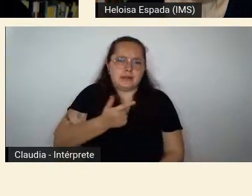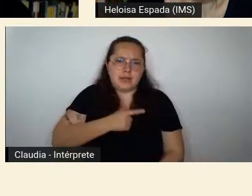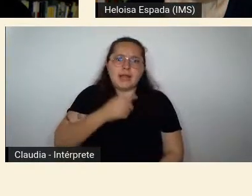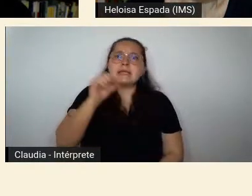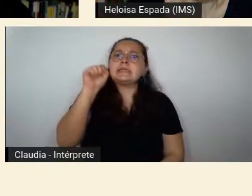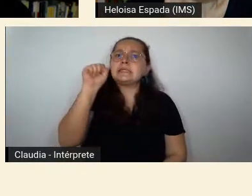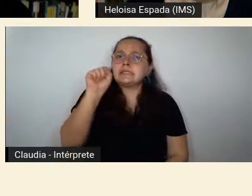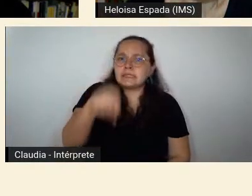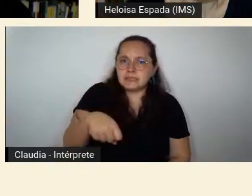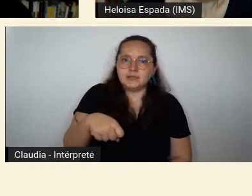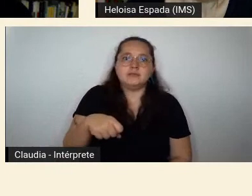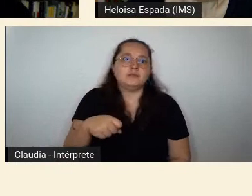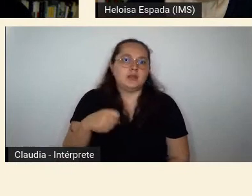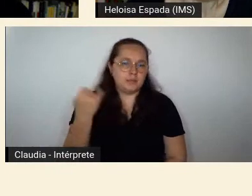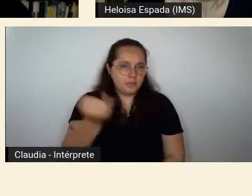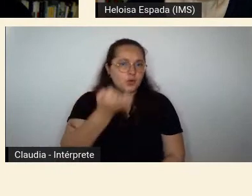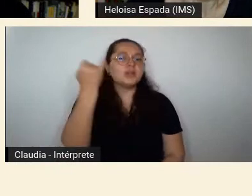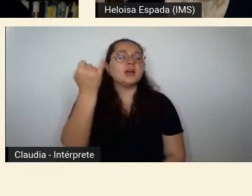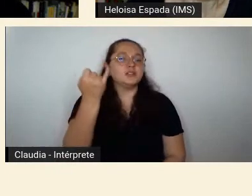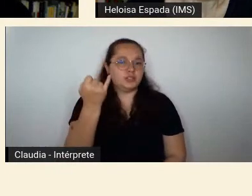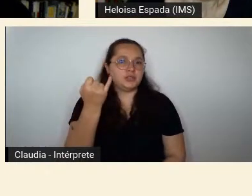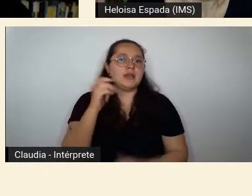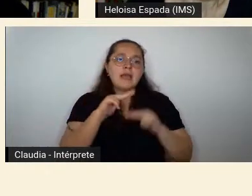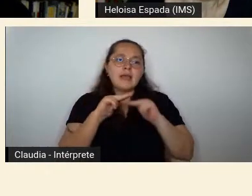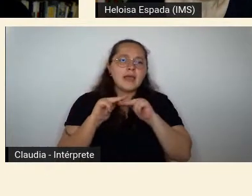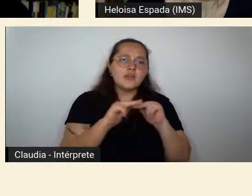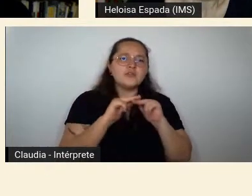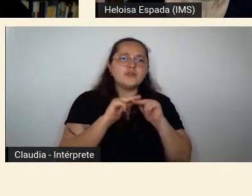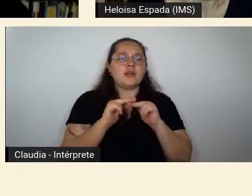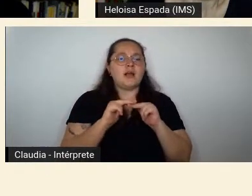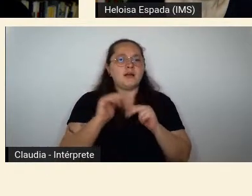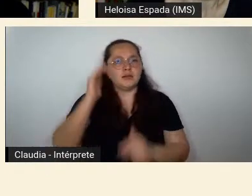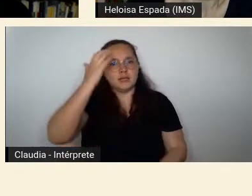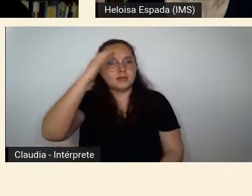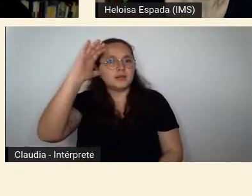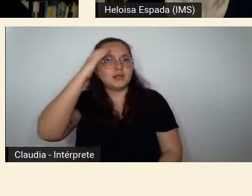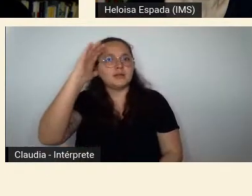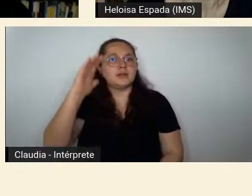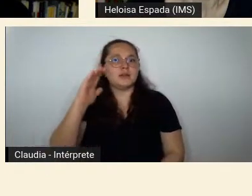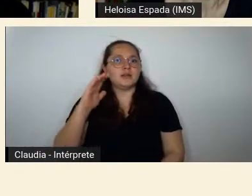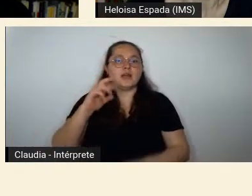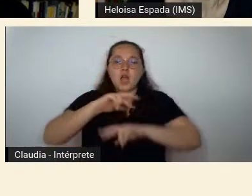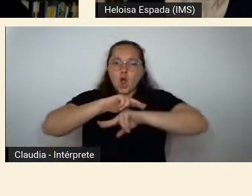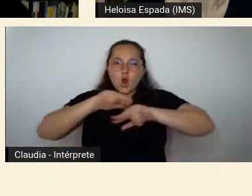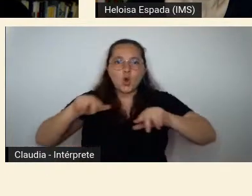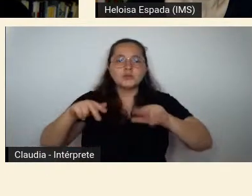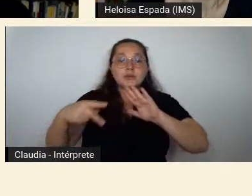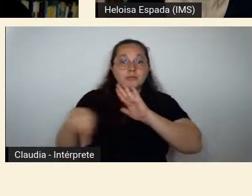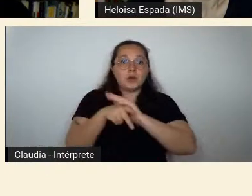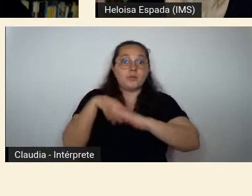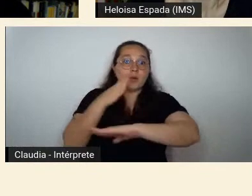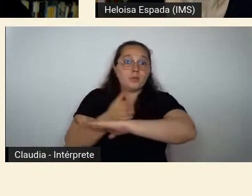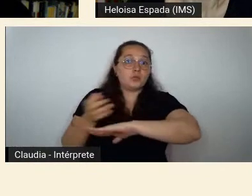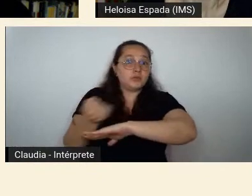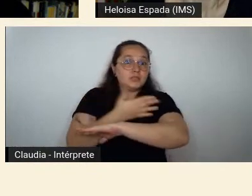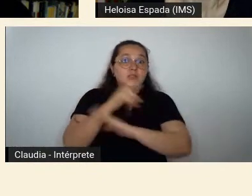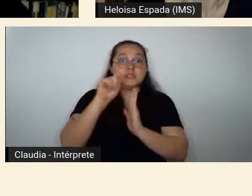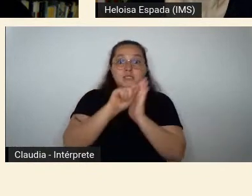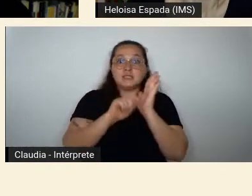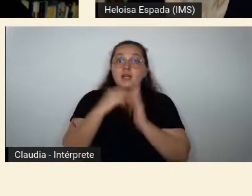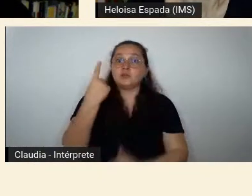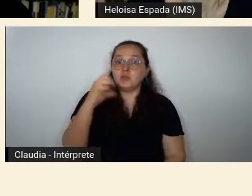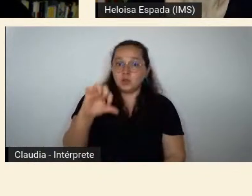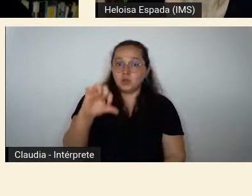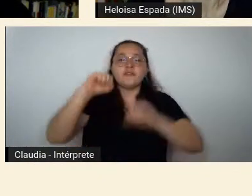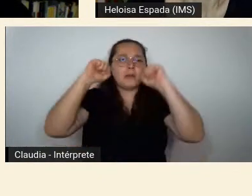essa revisada ou essa nova visita esse arquivo do Modernismo e também do período do século XIX podem trazer com novas